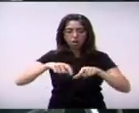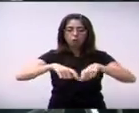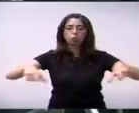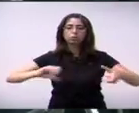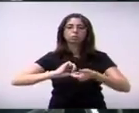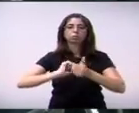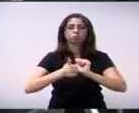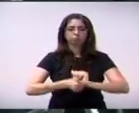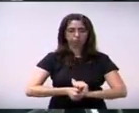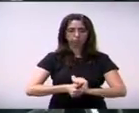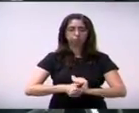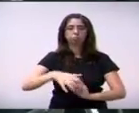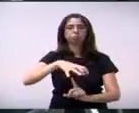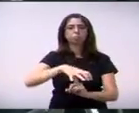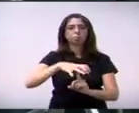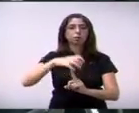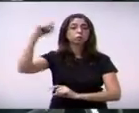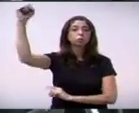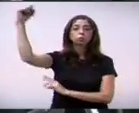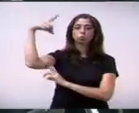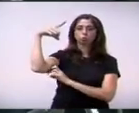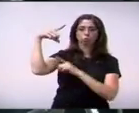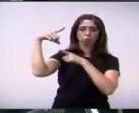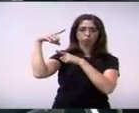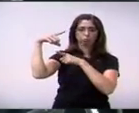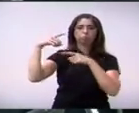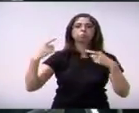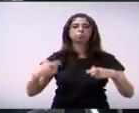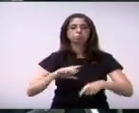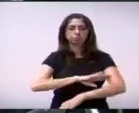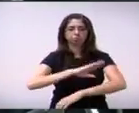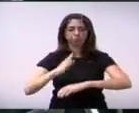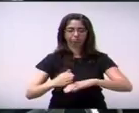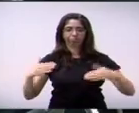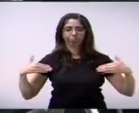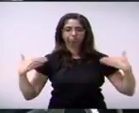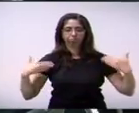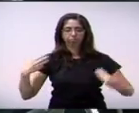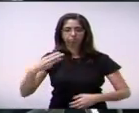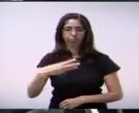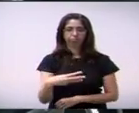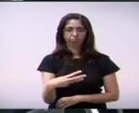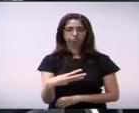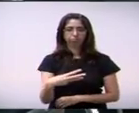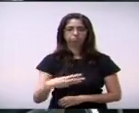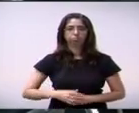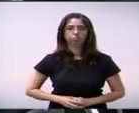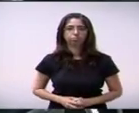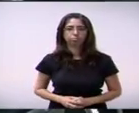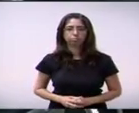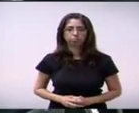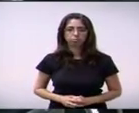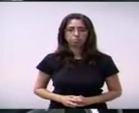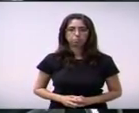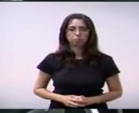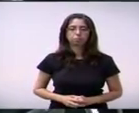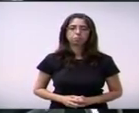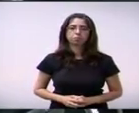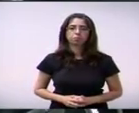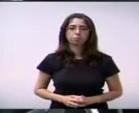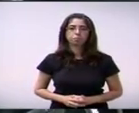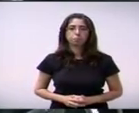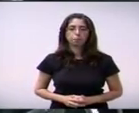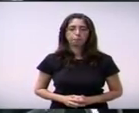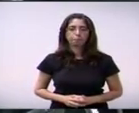esportes da Praça do Sol, situado no bairro Monte Alegre 3. 222 do